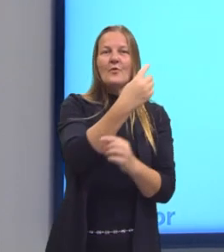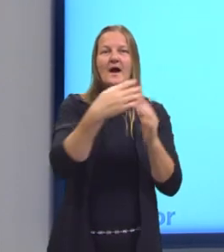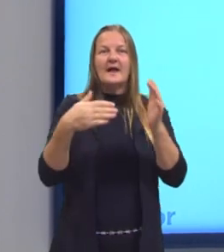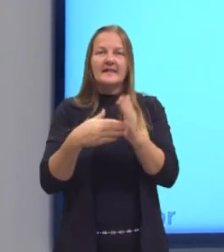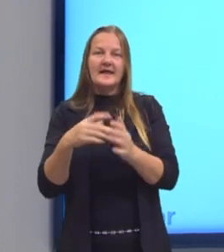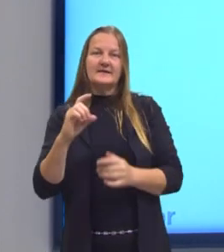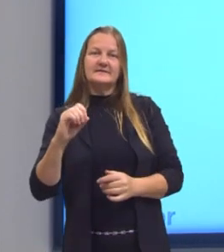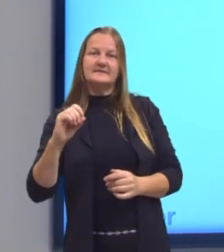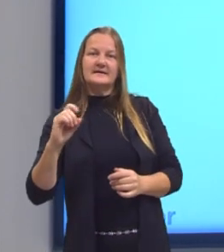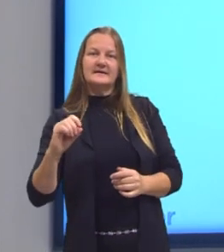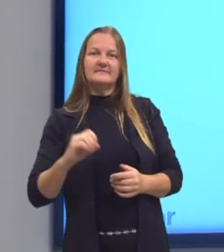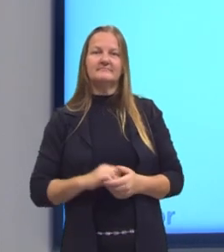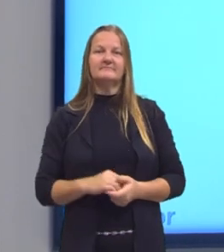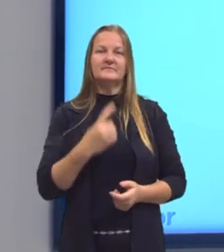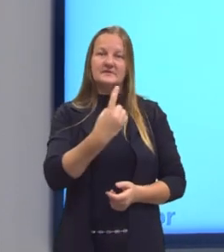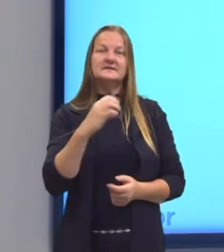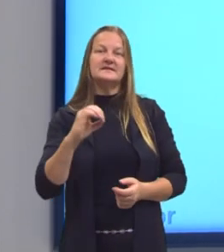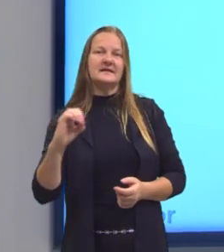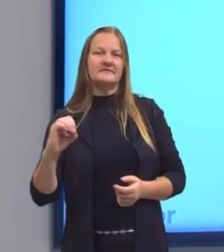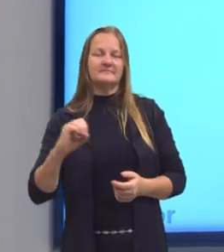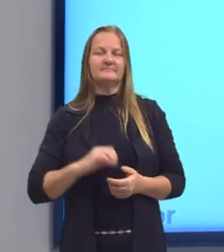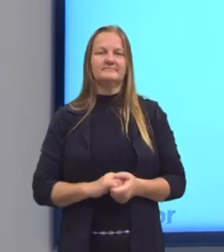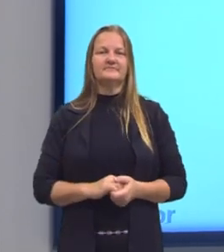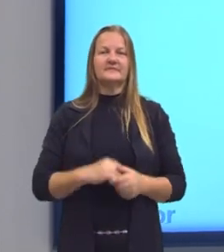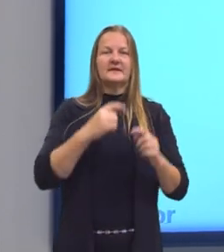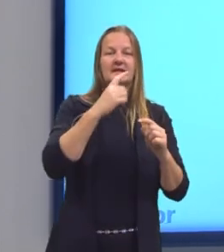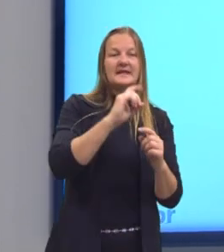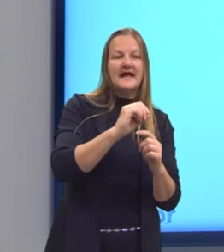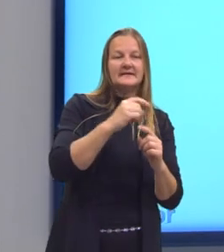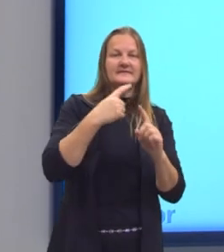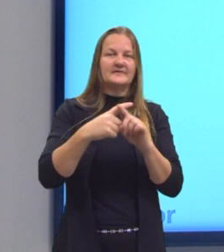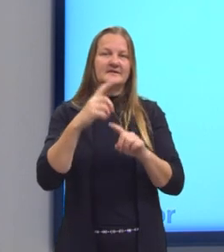até o cem, né? Que representam o dez vezes dez.